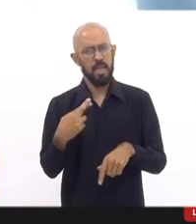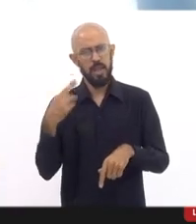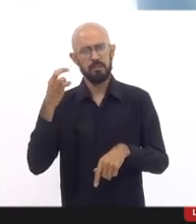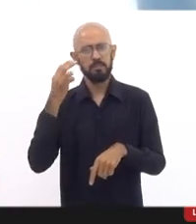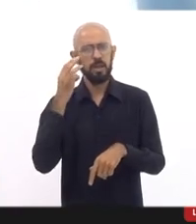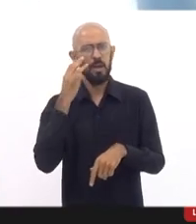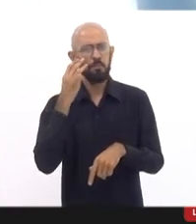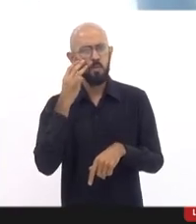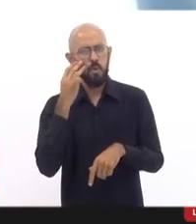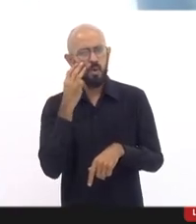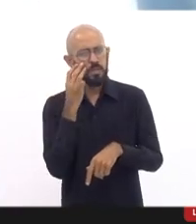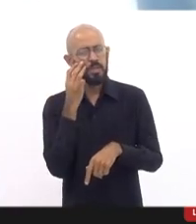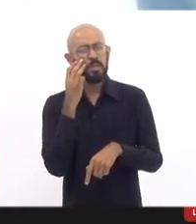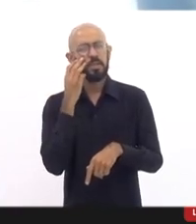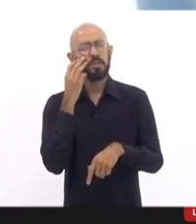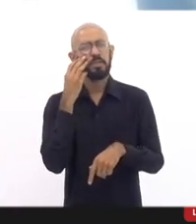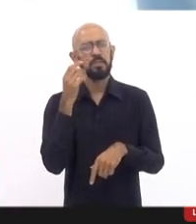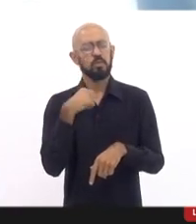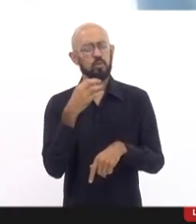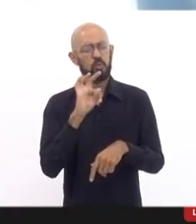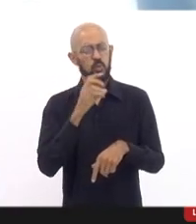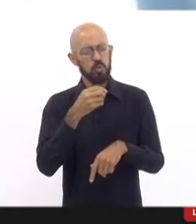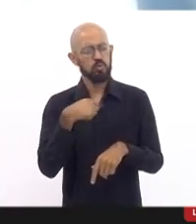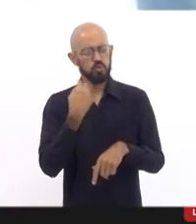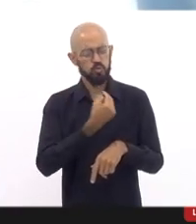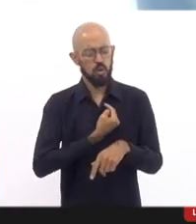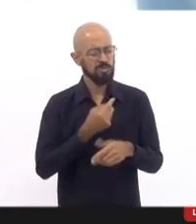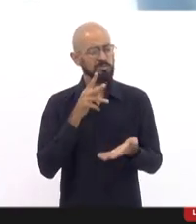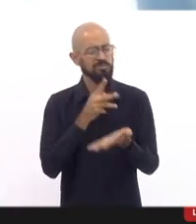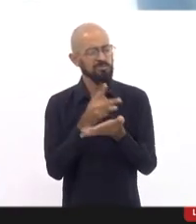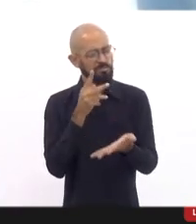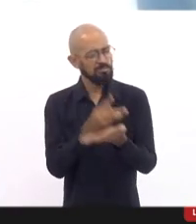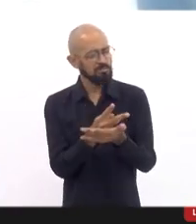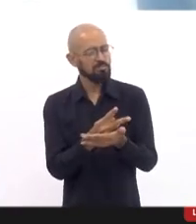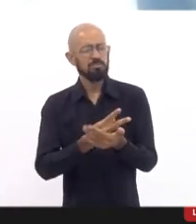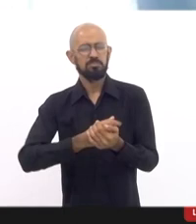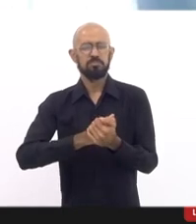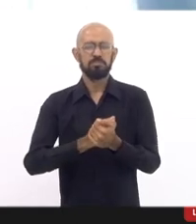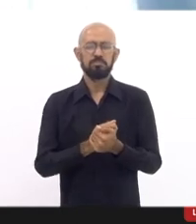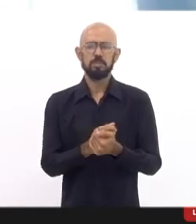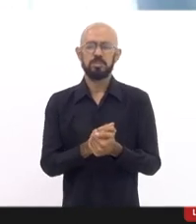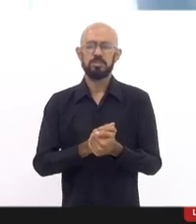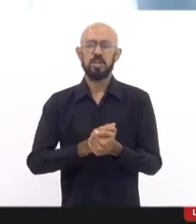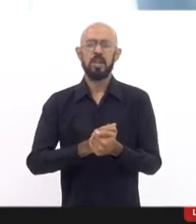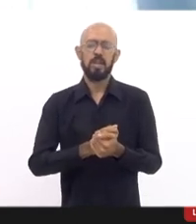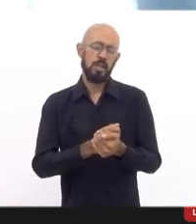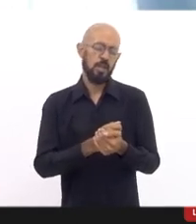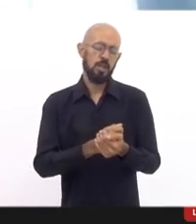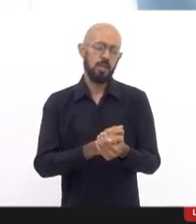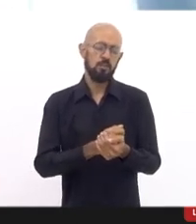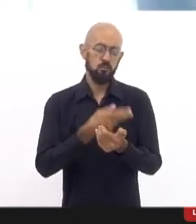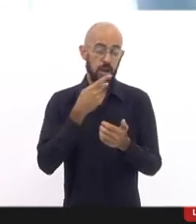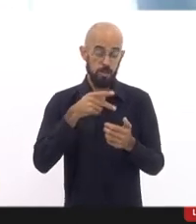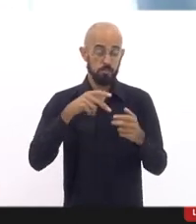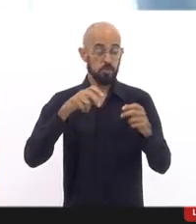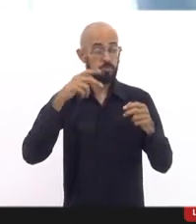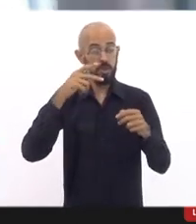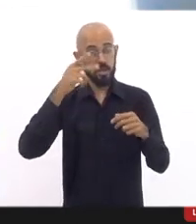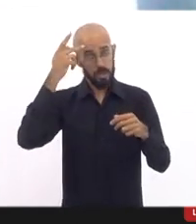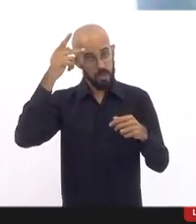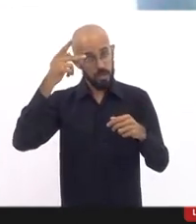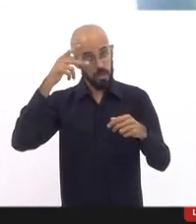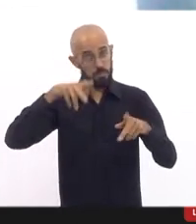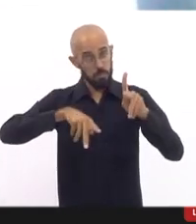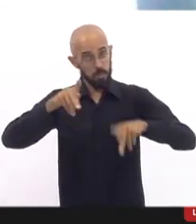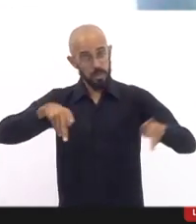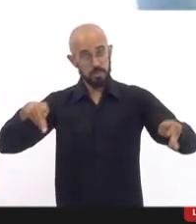Francisco, que várias vezes todos nós manifestamos a nossa solidariedade ao povo de Petrópolis. Quero lhe dizer rapidamente sobre